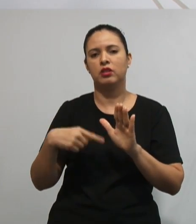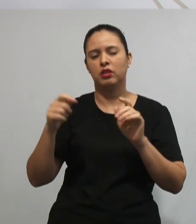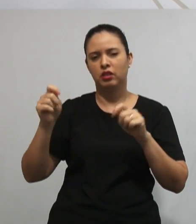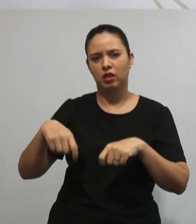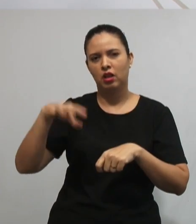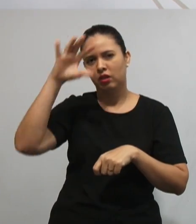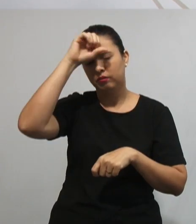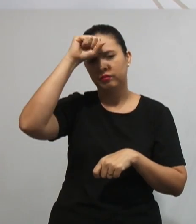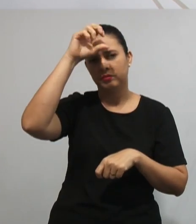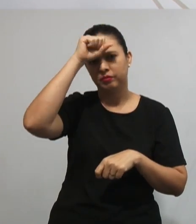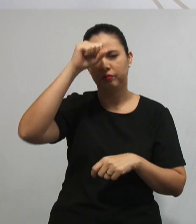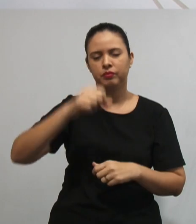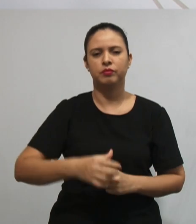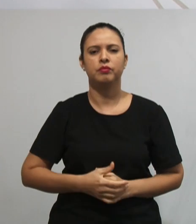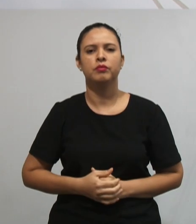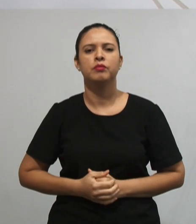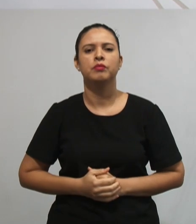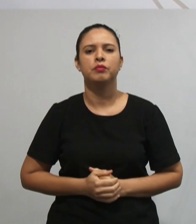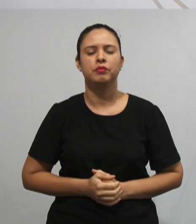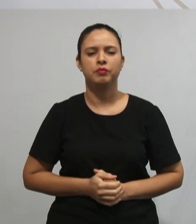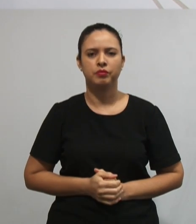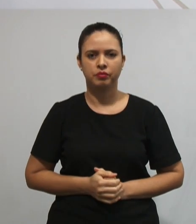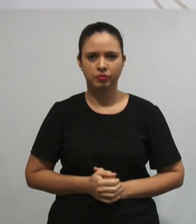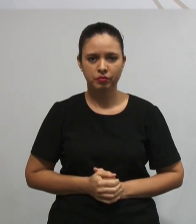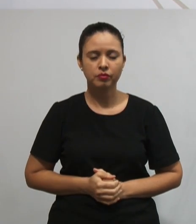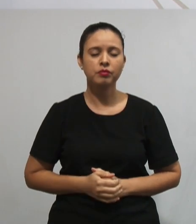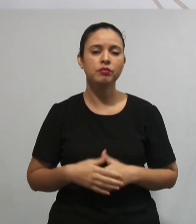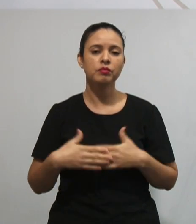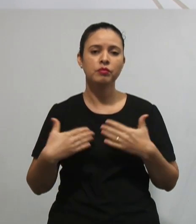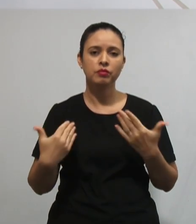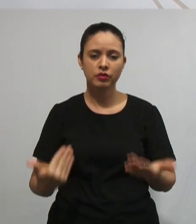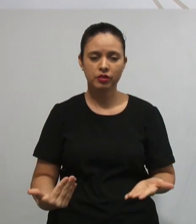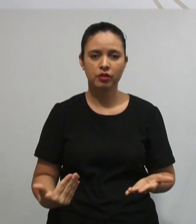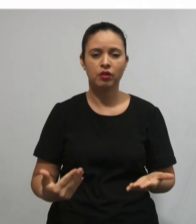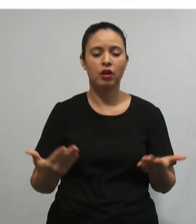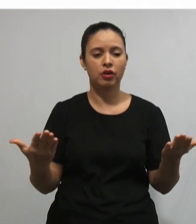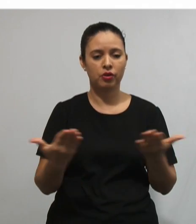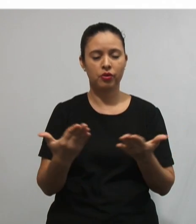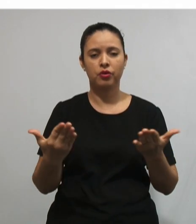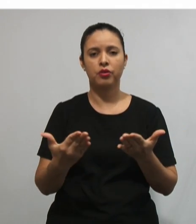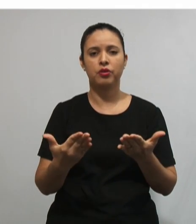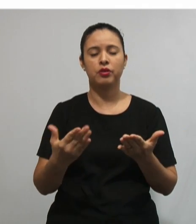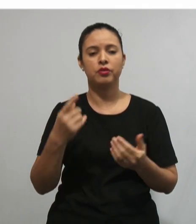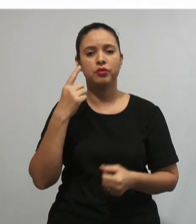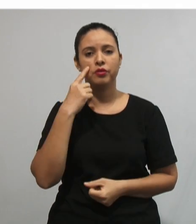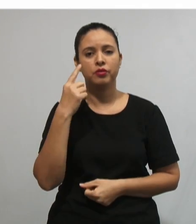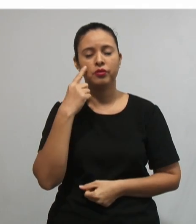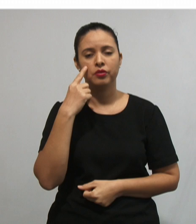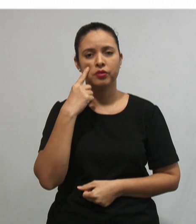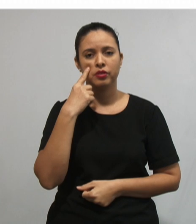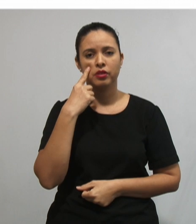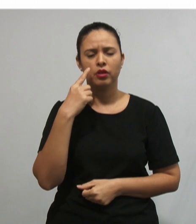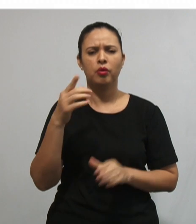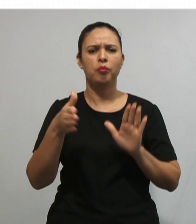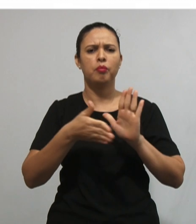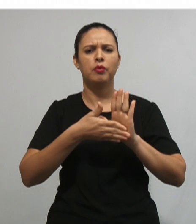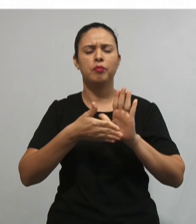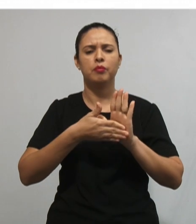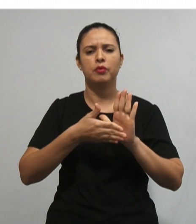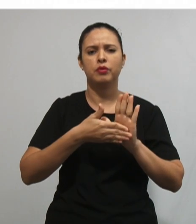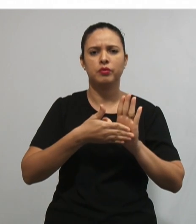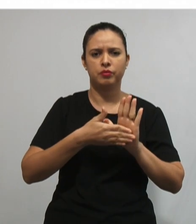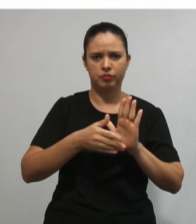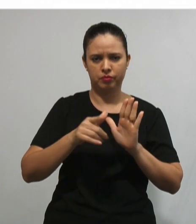o aprendizado. Nessa perspectiva, qual seria a função, o papel do